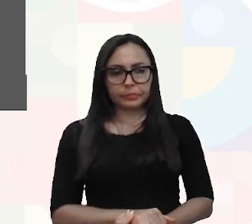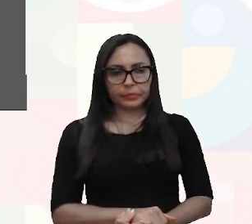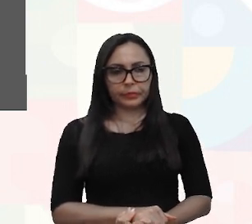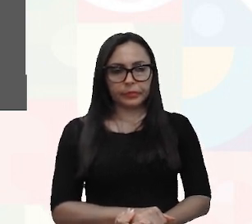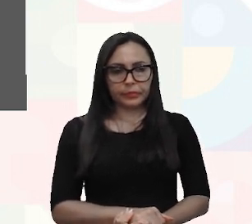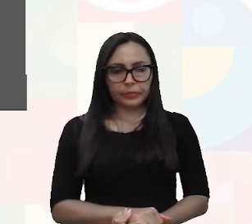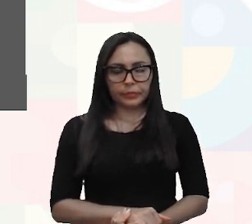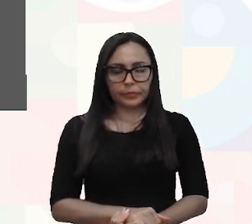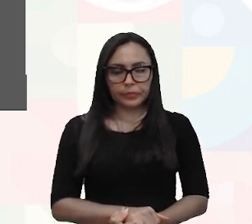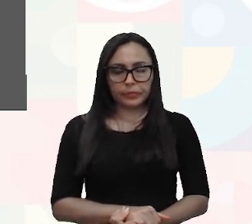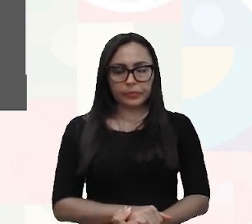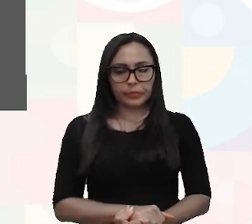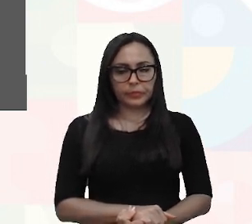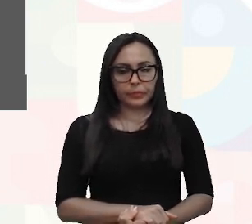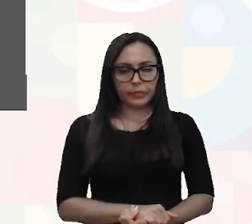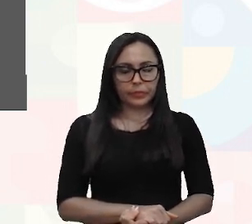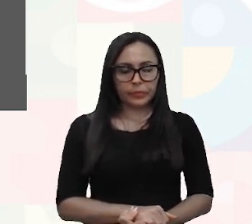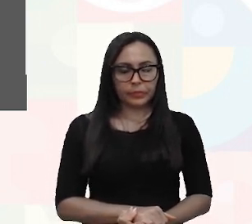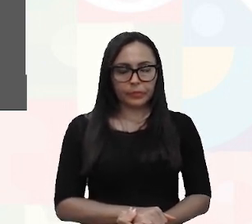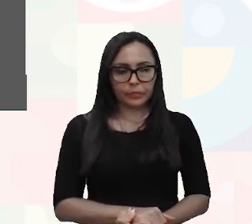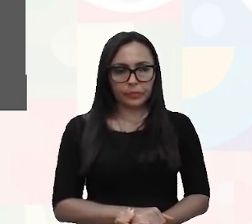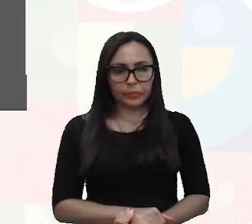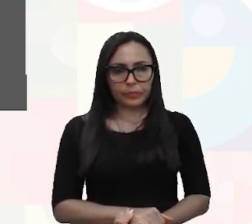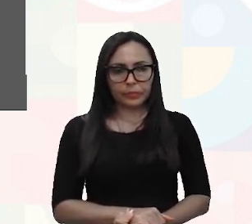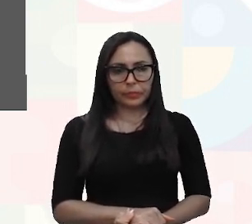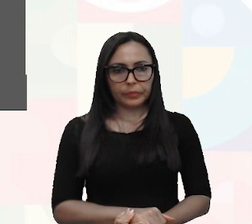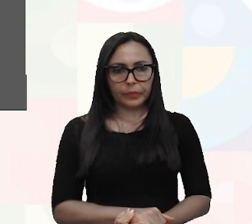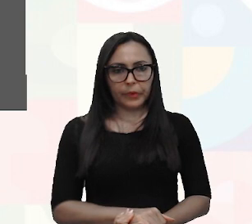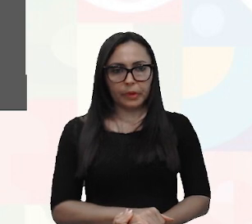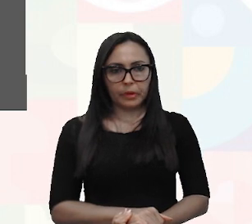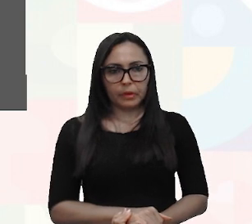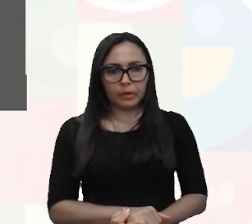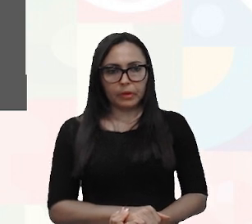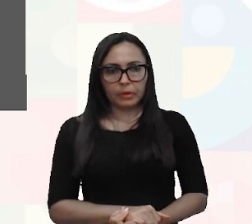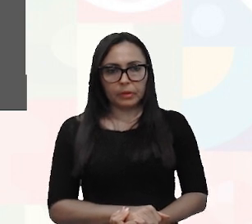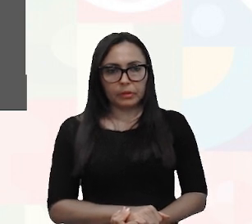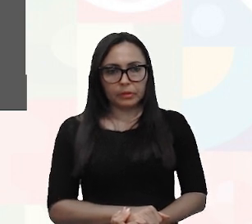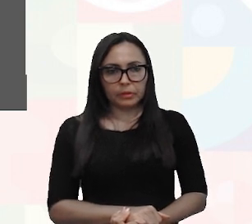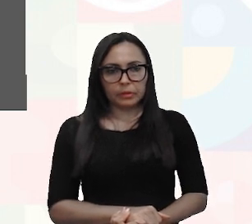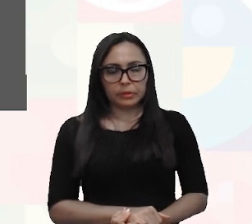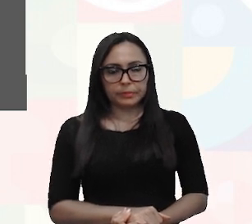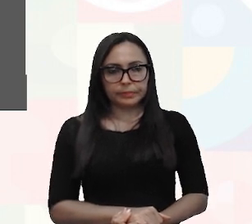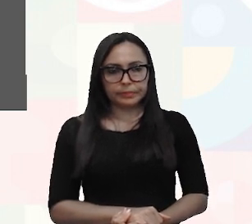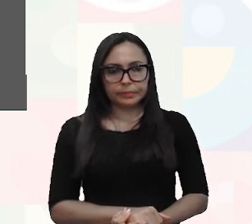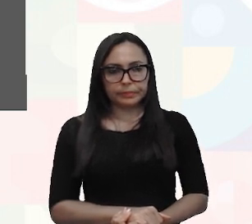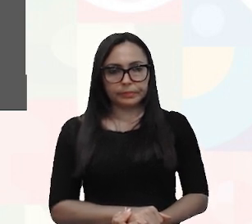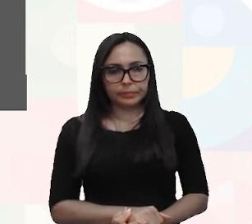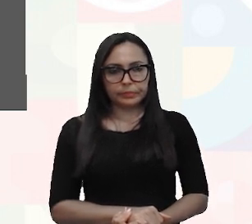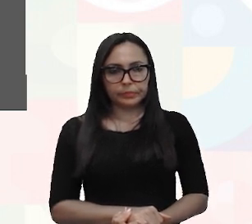vídeo-aula no estúdio da